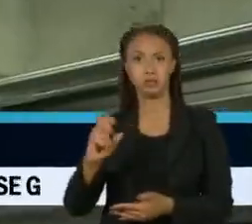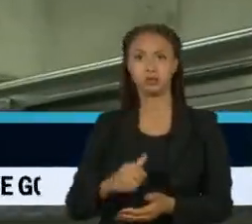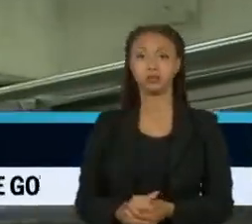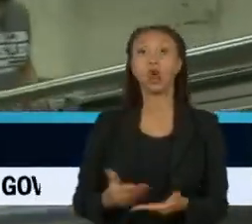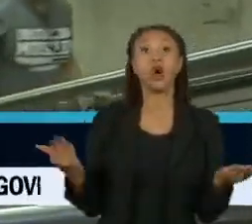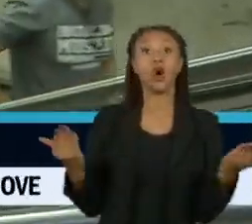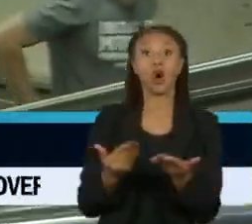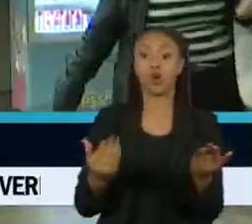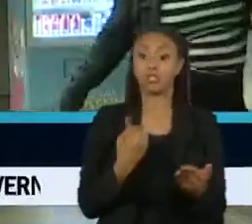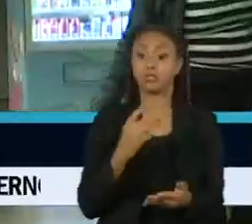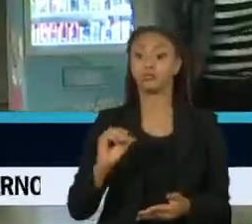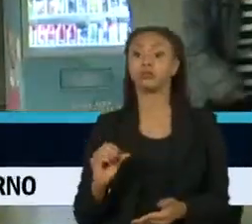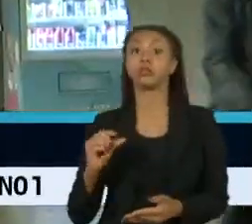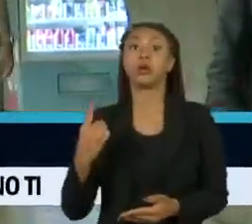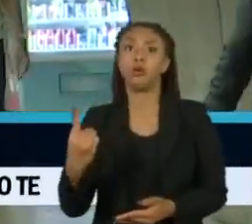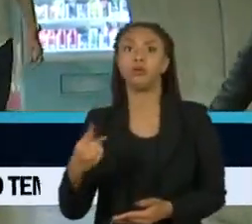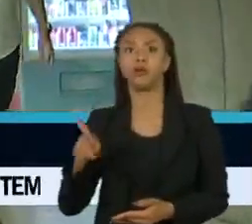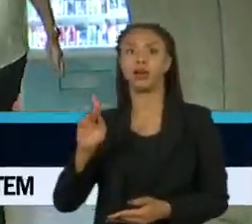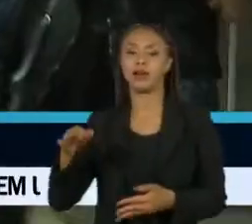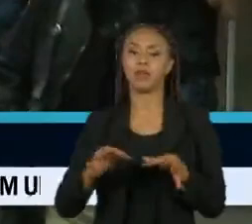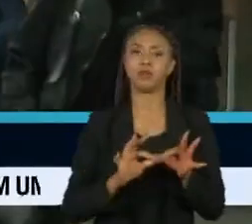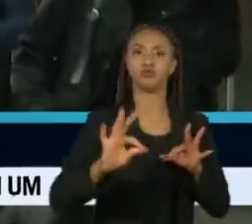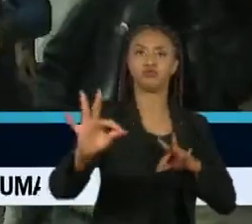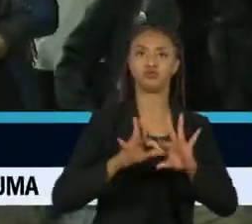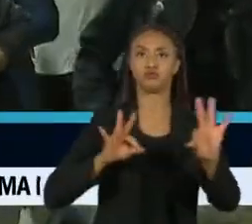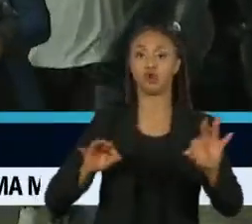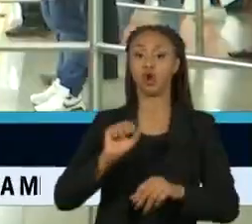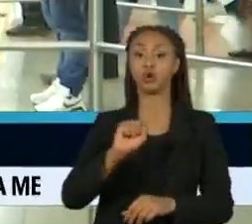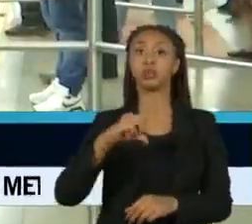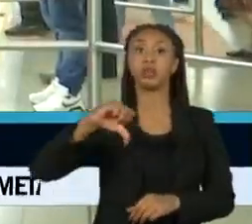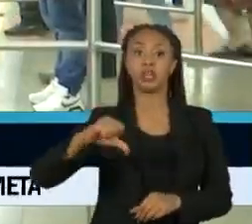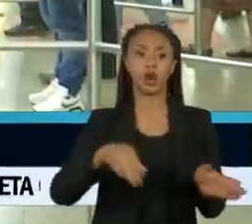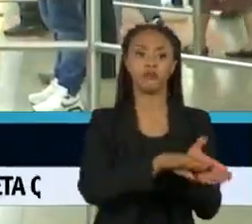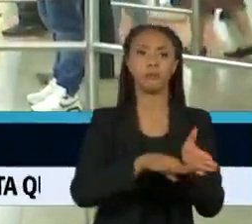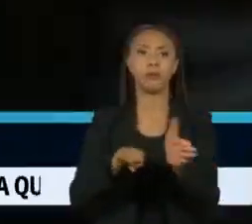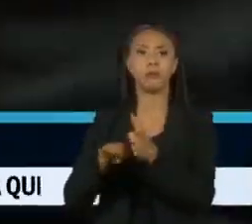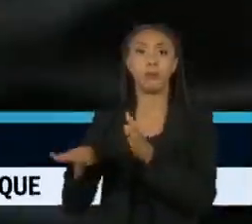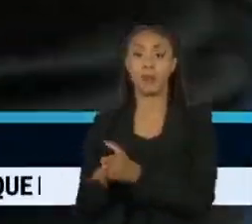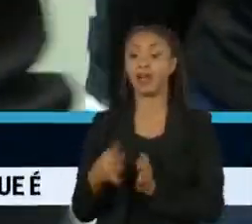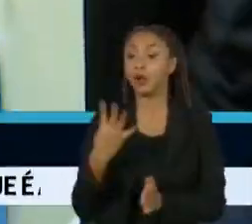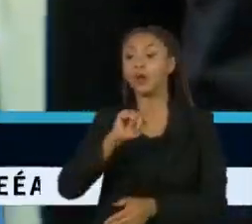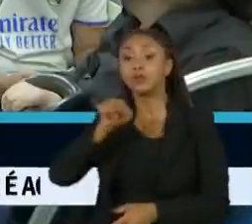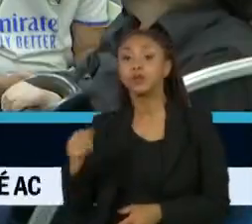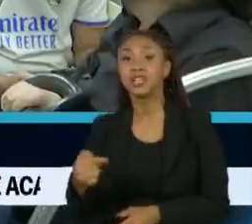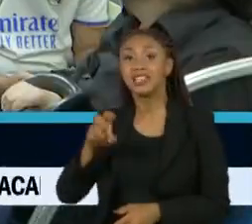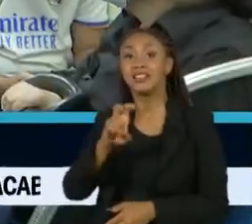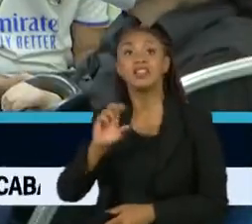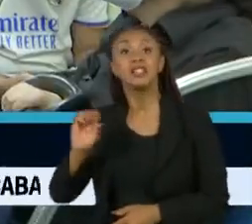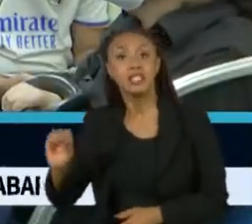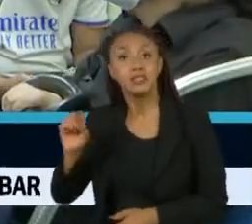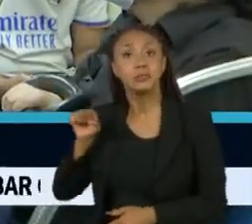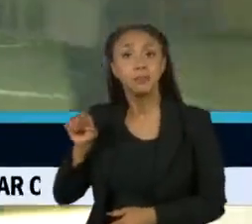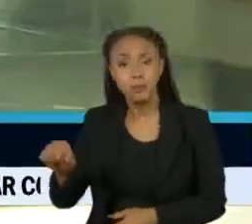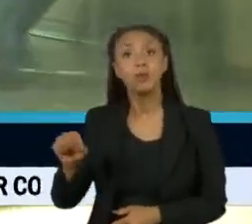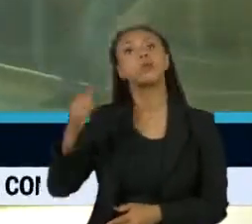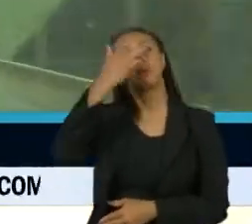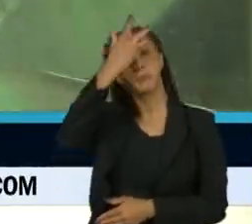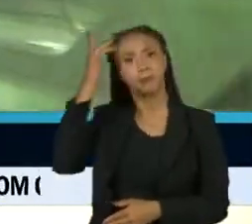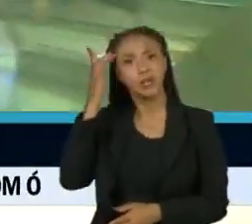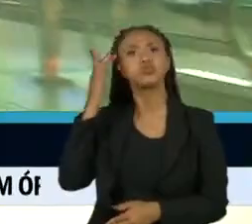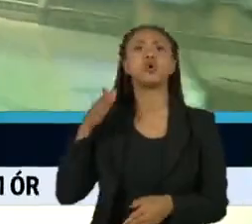de extensão com 89 estações e transporta 4 milhões e 500 mil passageiros diariamente.